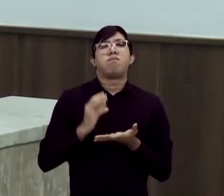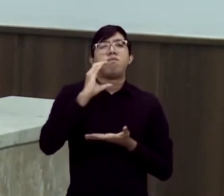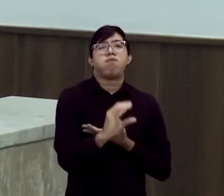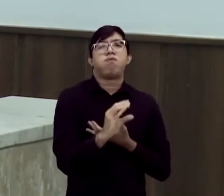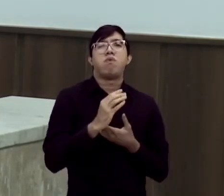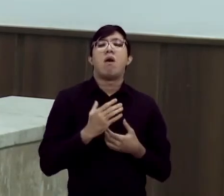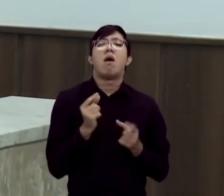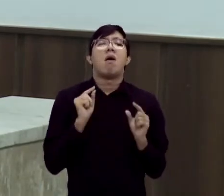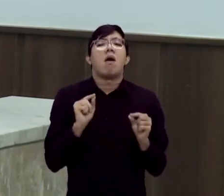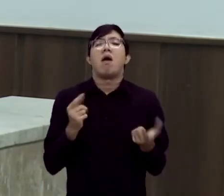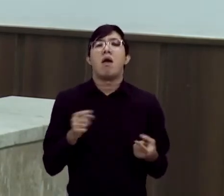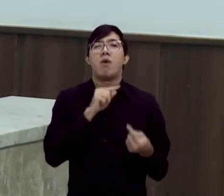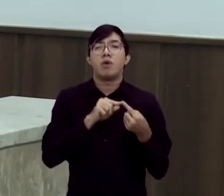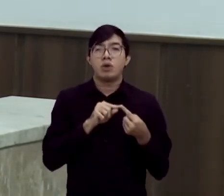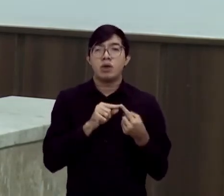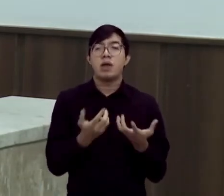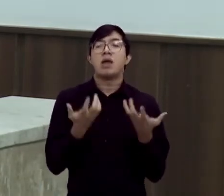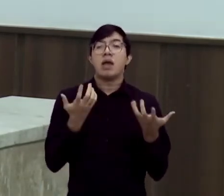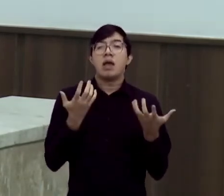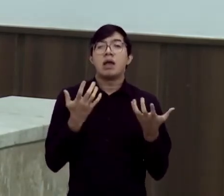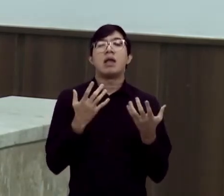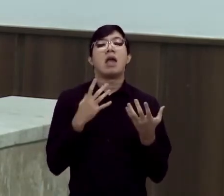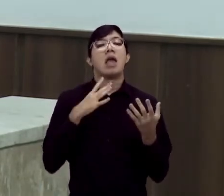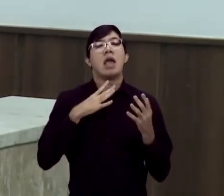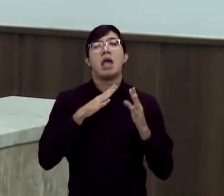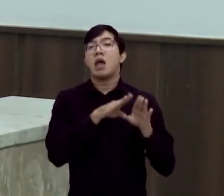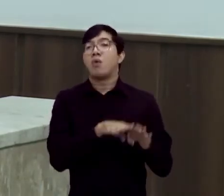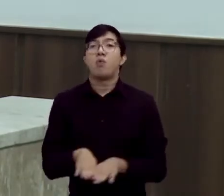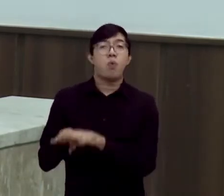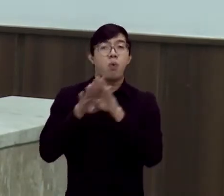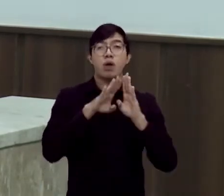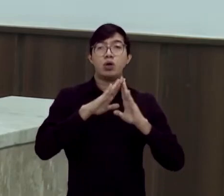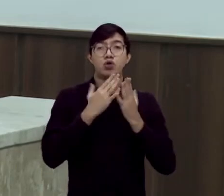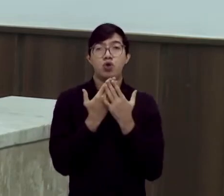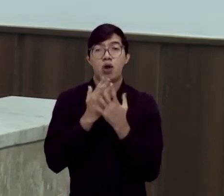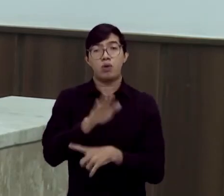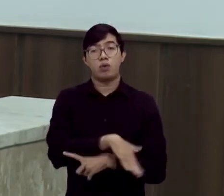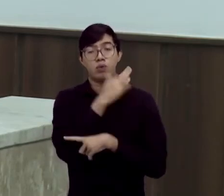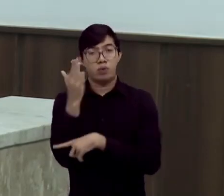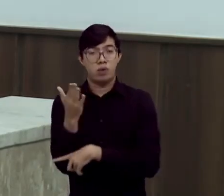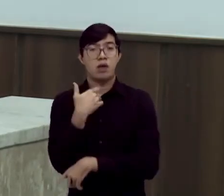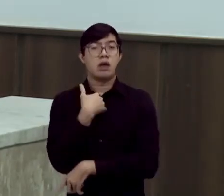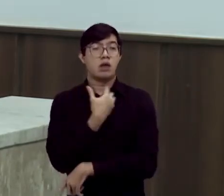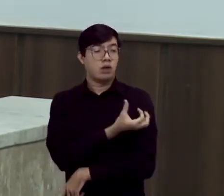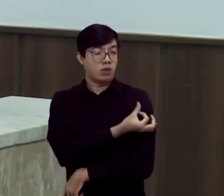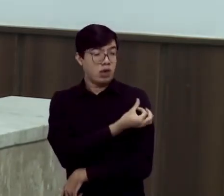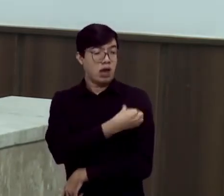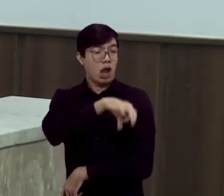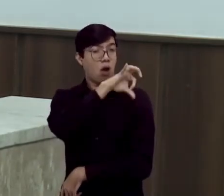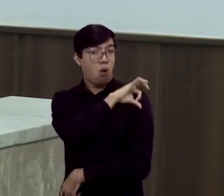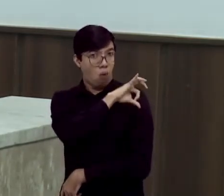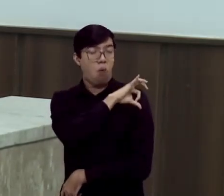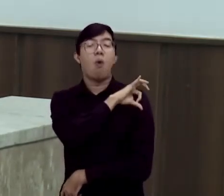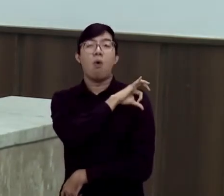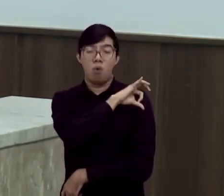universalização do ensino em tempo integral nas escolas do ensino fundamental 2, do 6º ao 9º ano. É algo que já